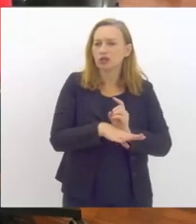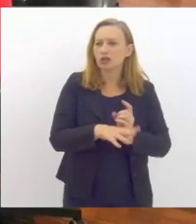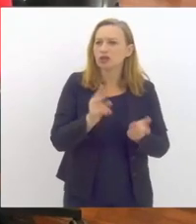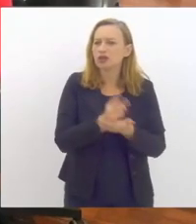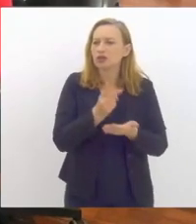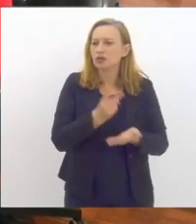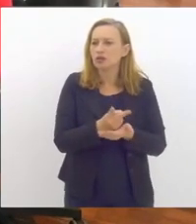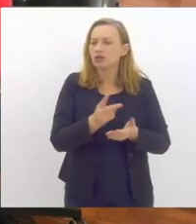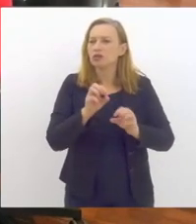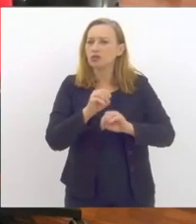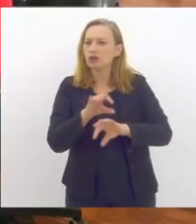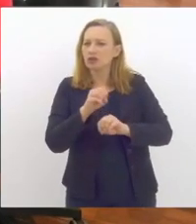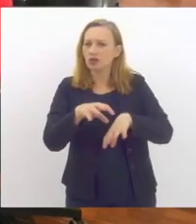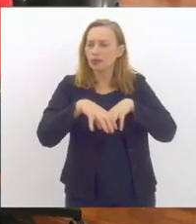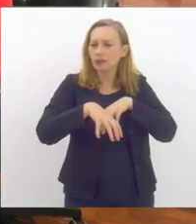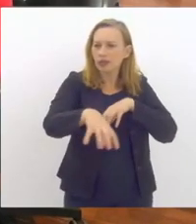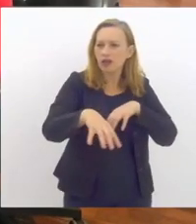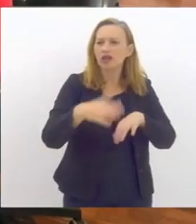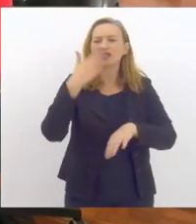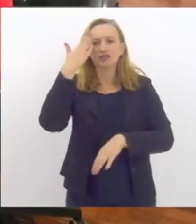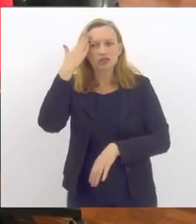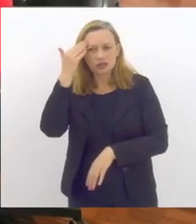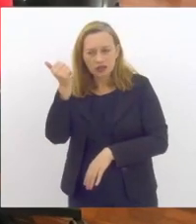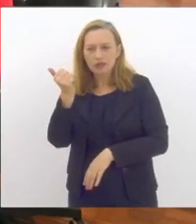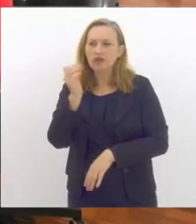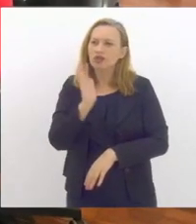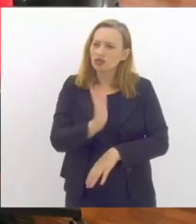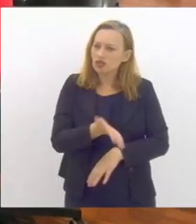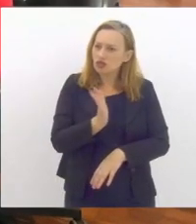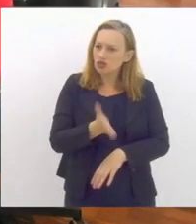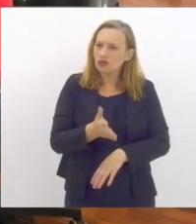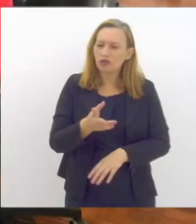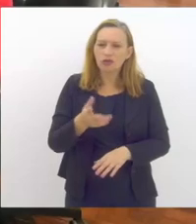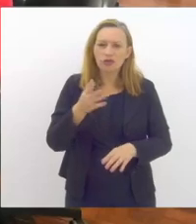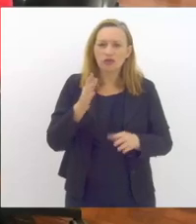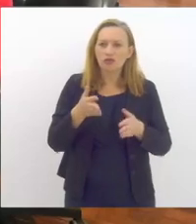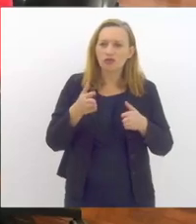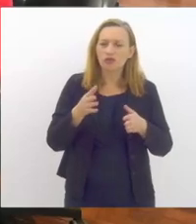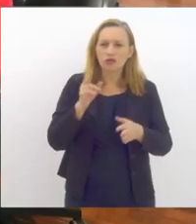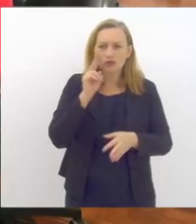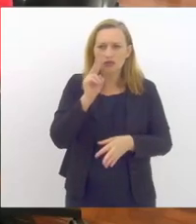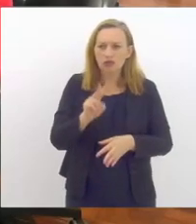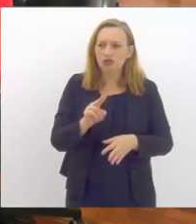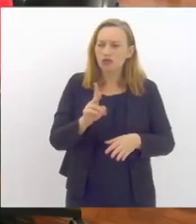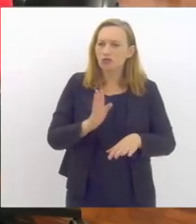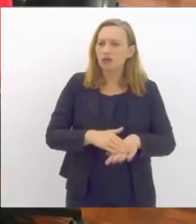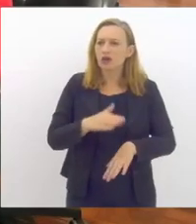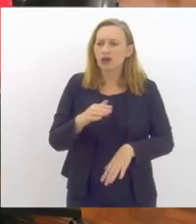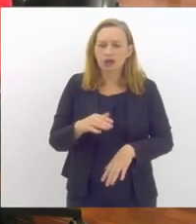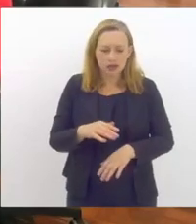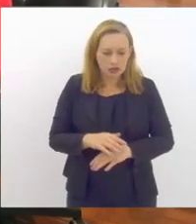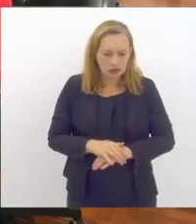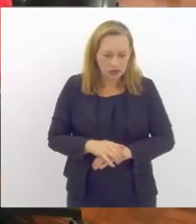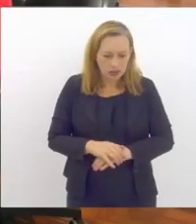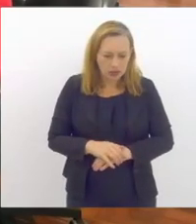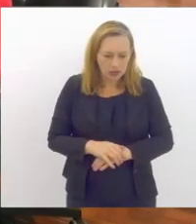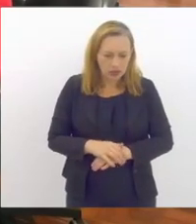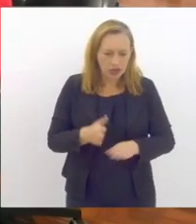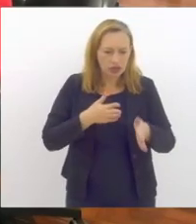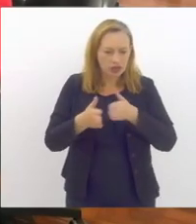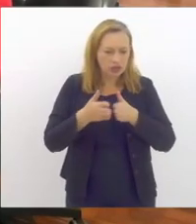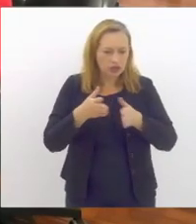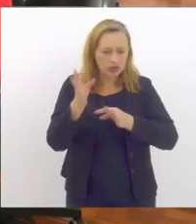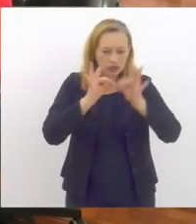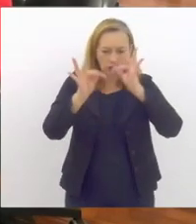remotas a gente já sabia mas eu acho que ficou muito mais evidenciado o quanto que o acesso a tecnologias a